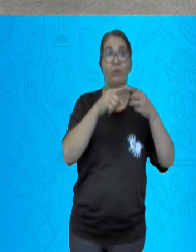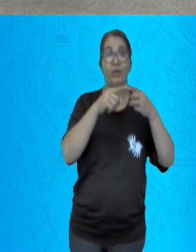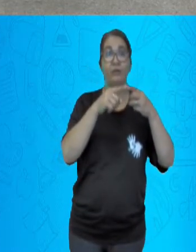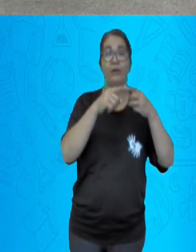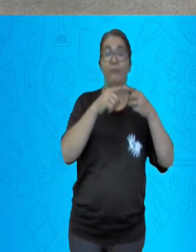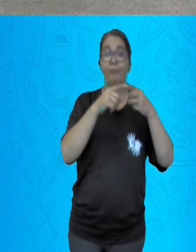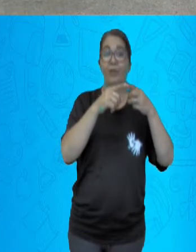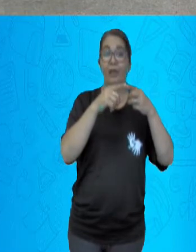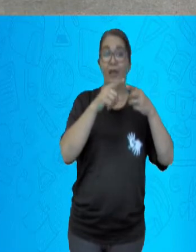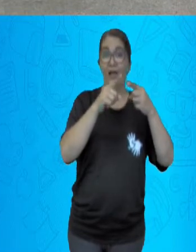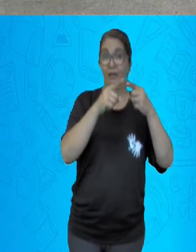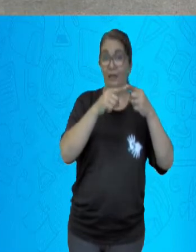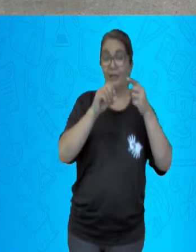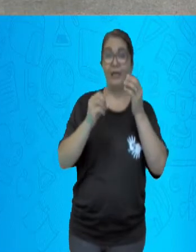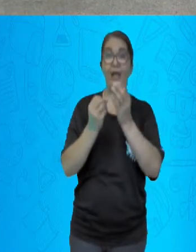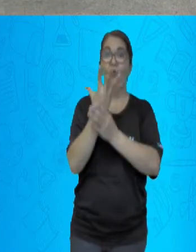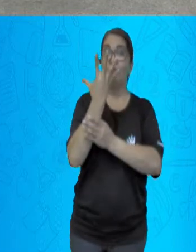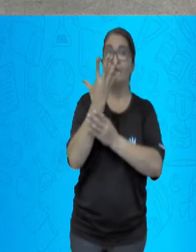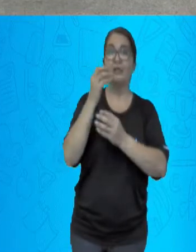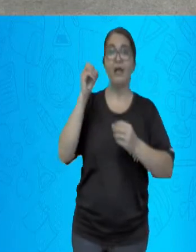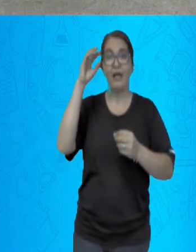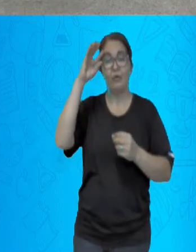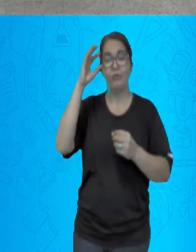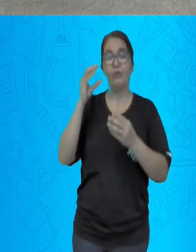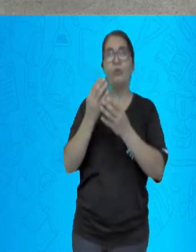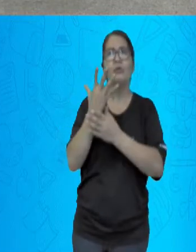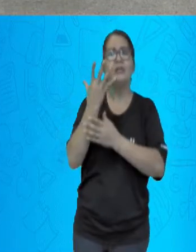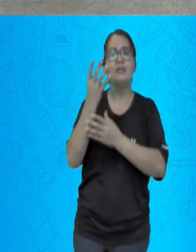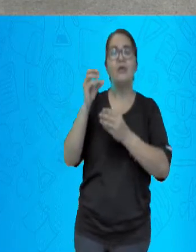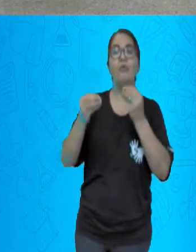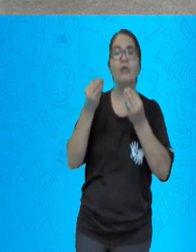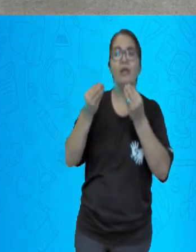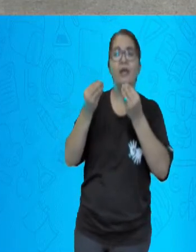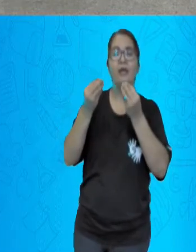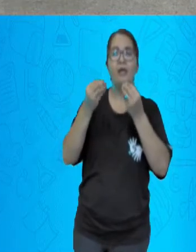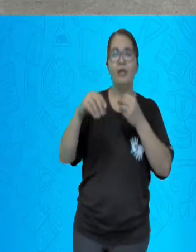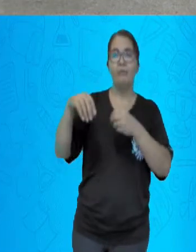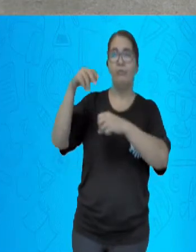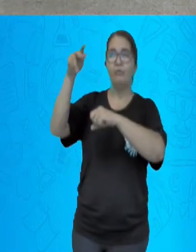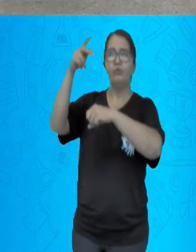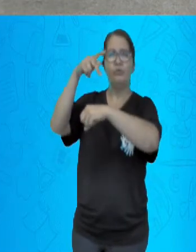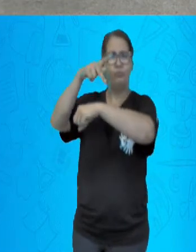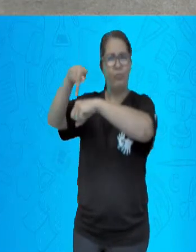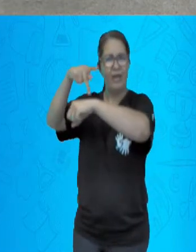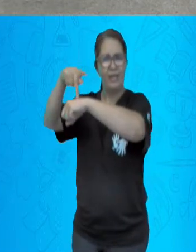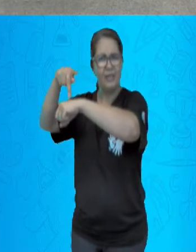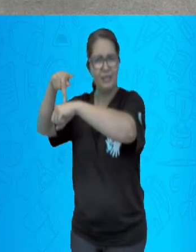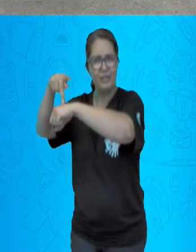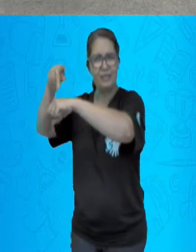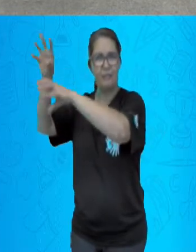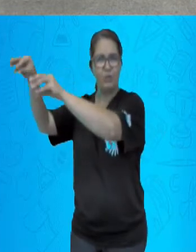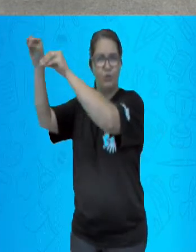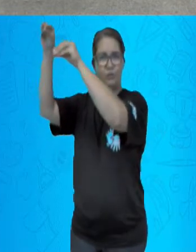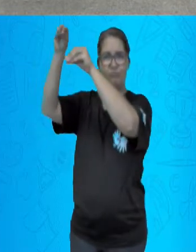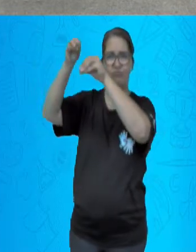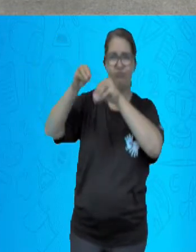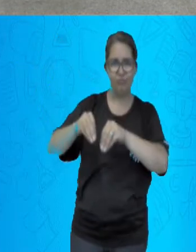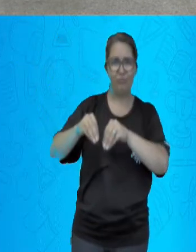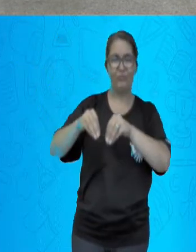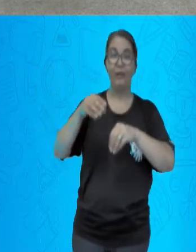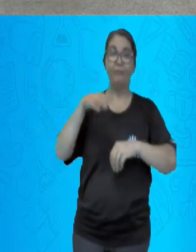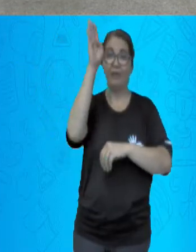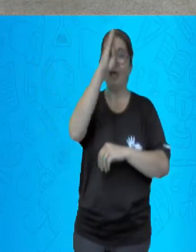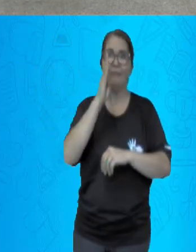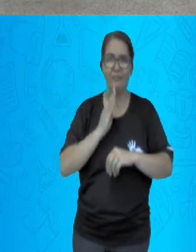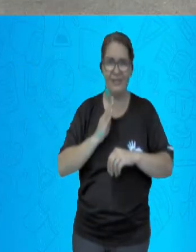estrangeiros no Brasil, à urbanização e à industrialização. Desde a segunda metade do